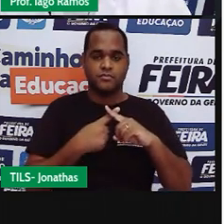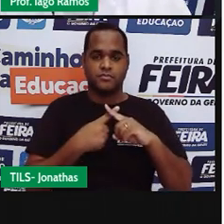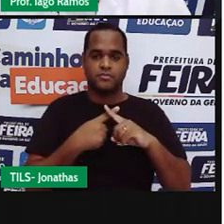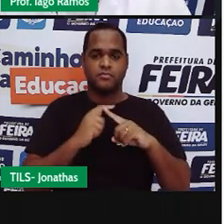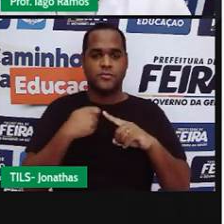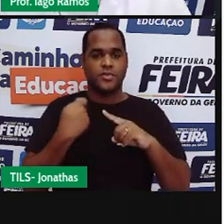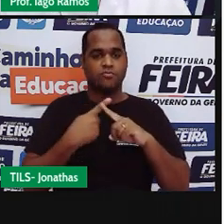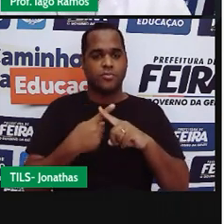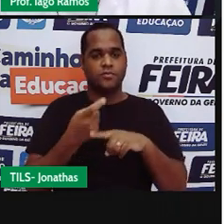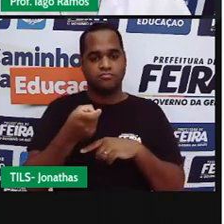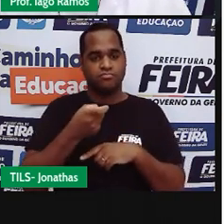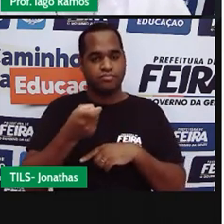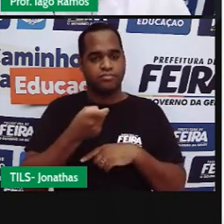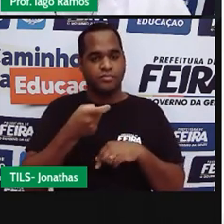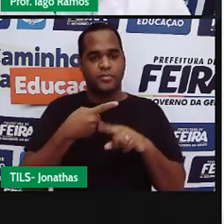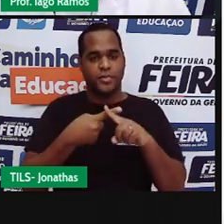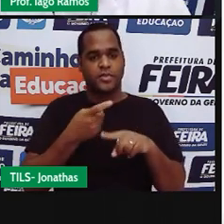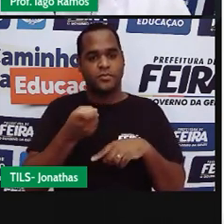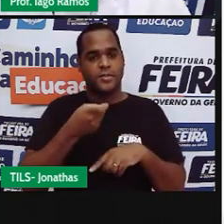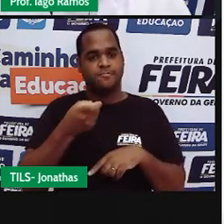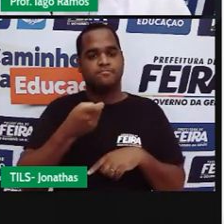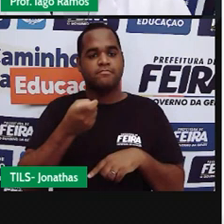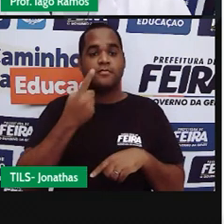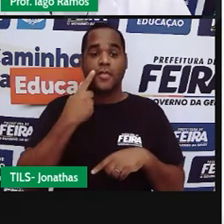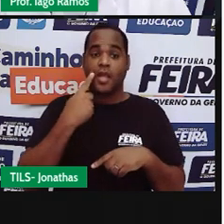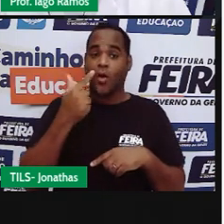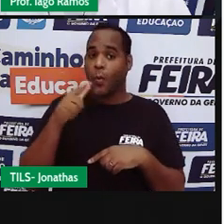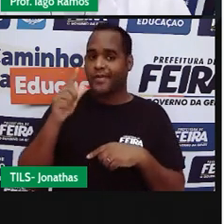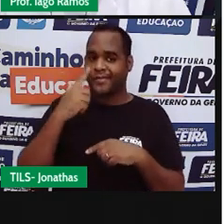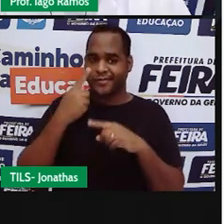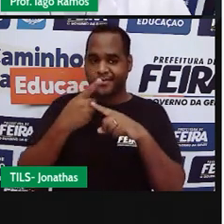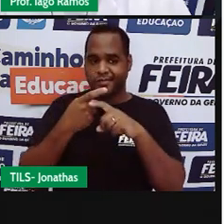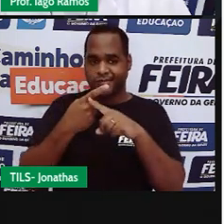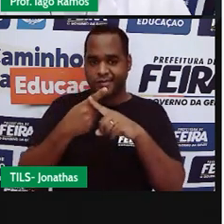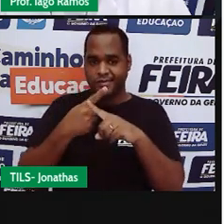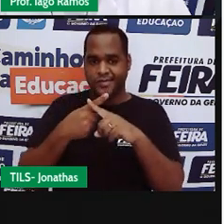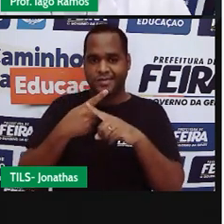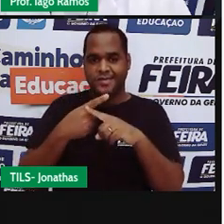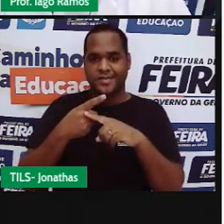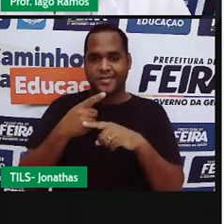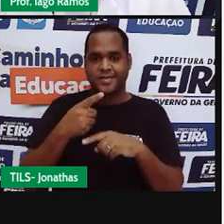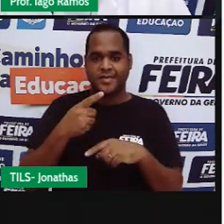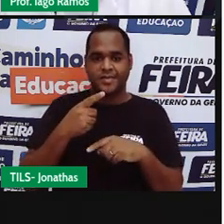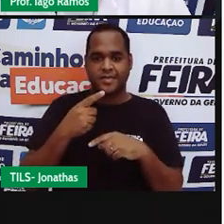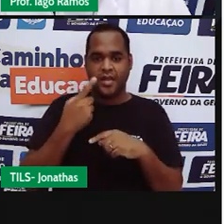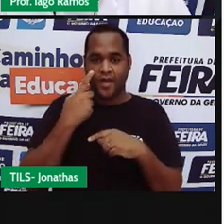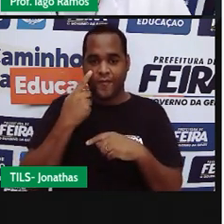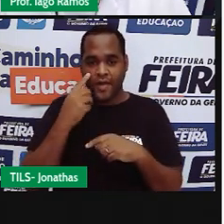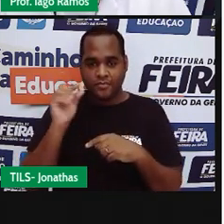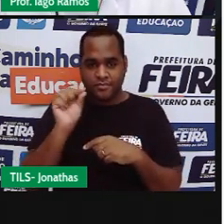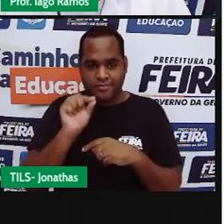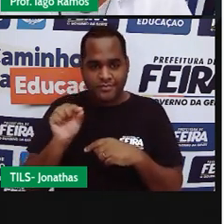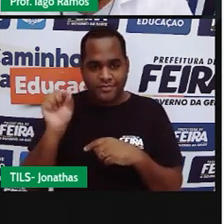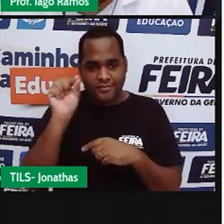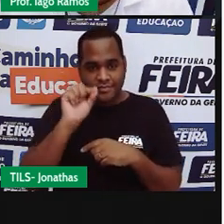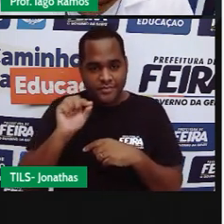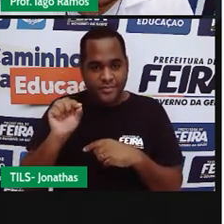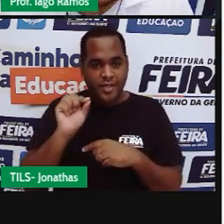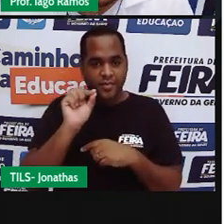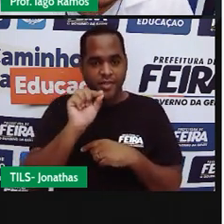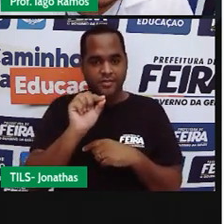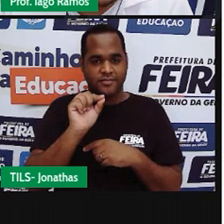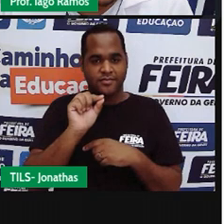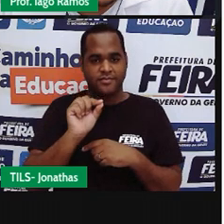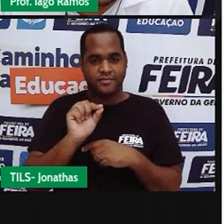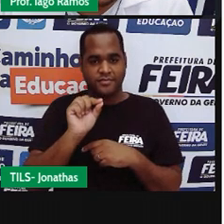aqui. Deixa eu botar ele maior, né? Ó o x aqui. Ó. Tá vendo eu mexendo nele? Vou botar ele aqui,